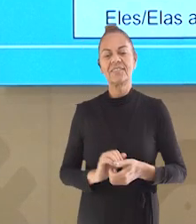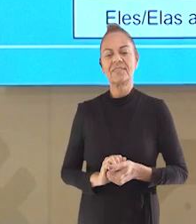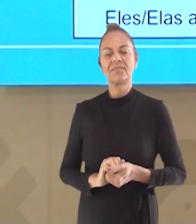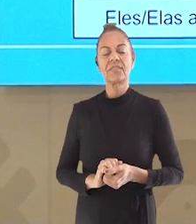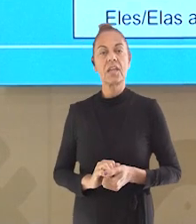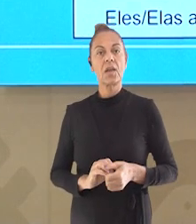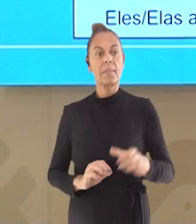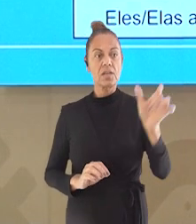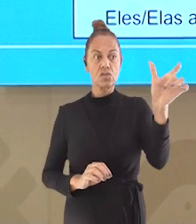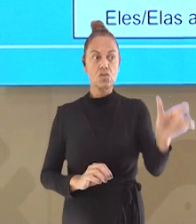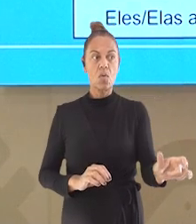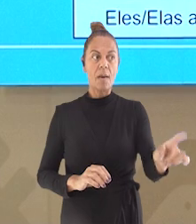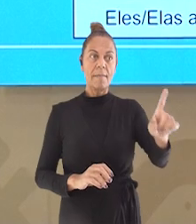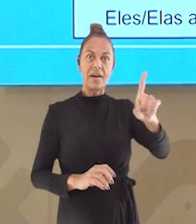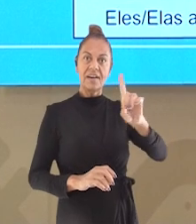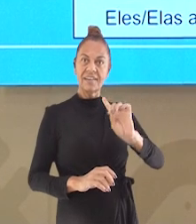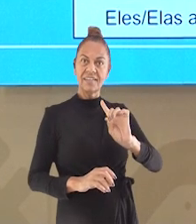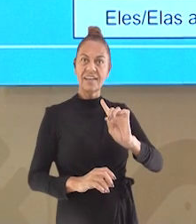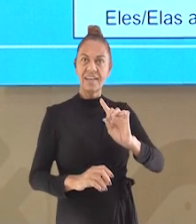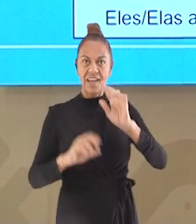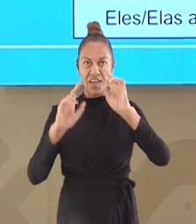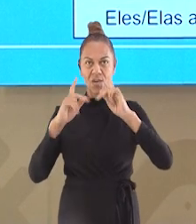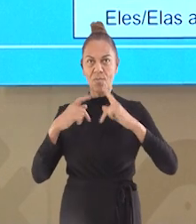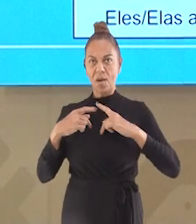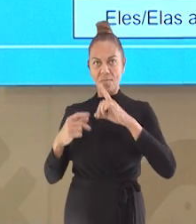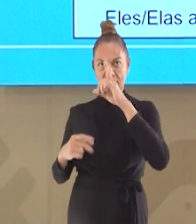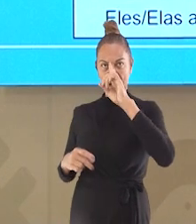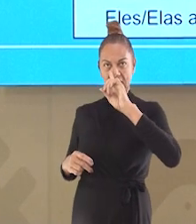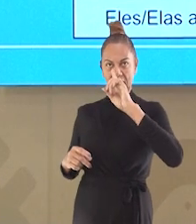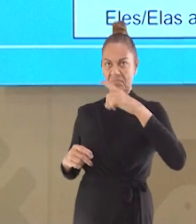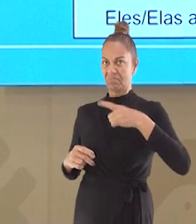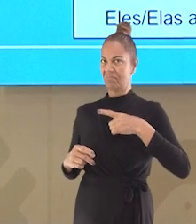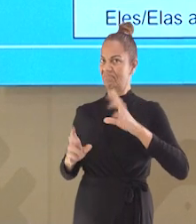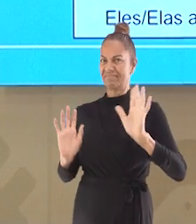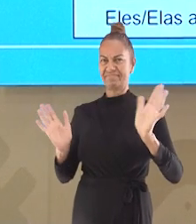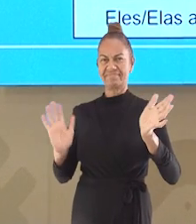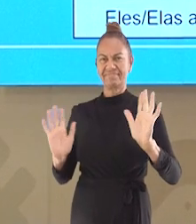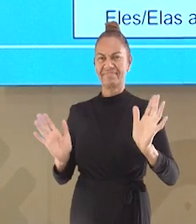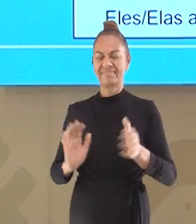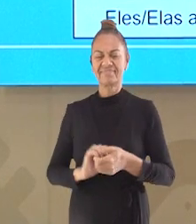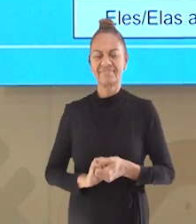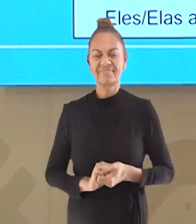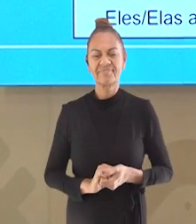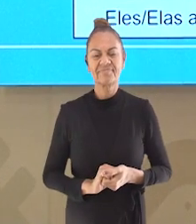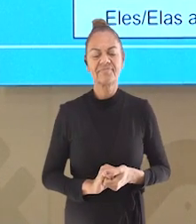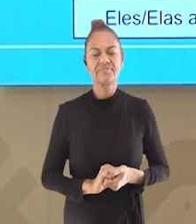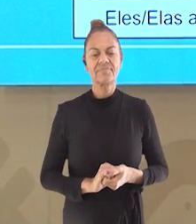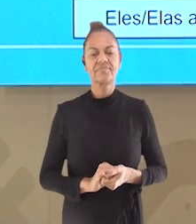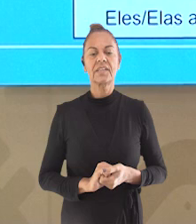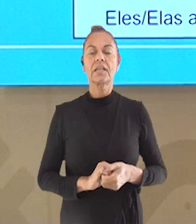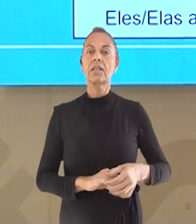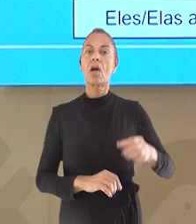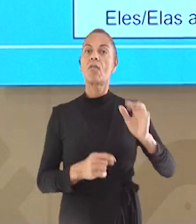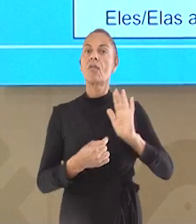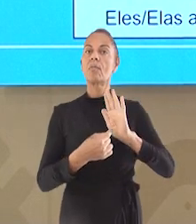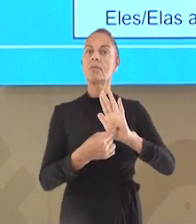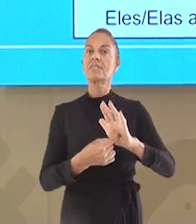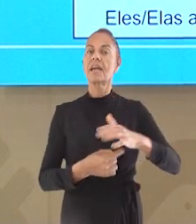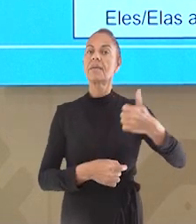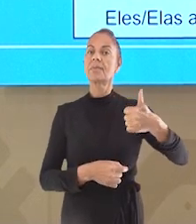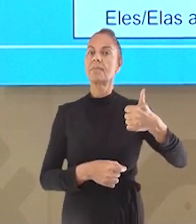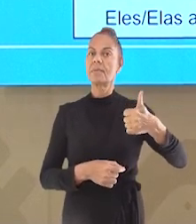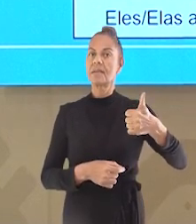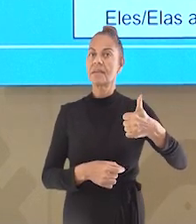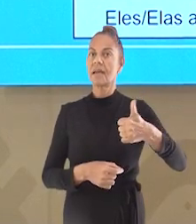Na verdade, a gente recebe as ordens, certo? Eu recebo as ordens. Então, por isso, eu vou colocar aqui um